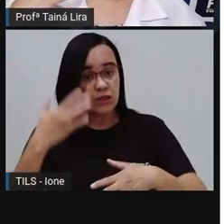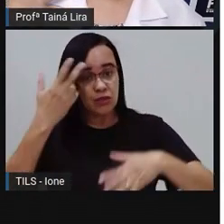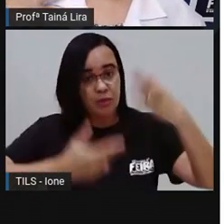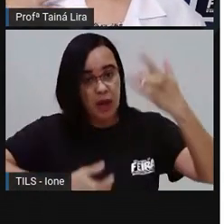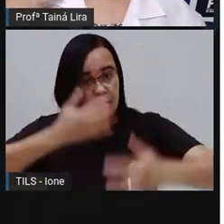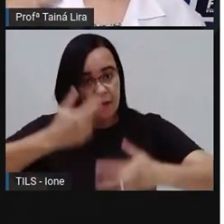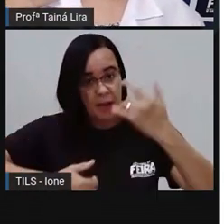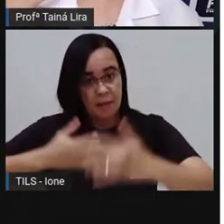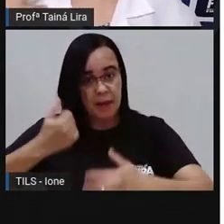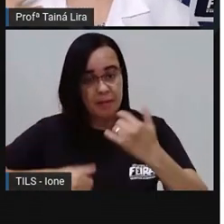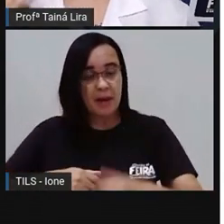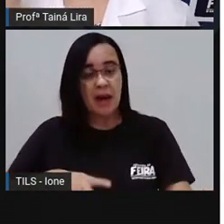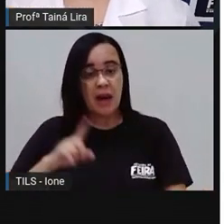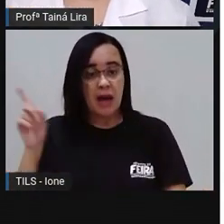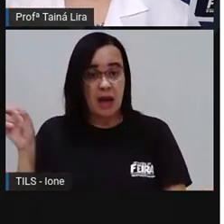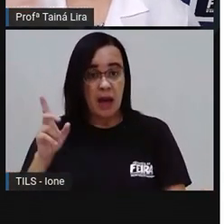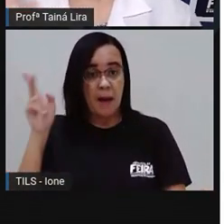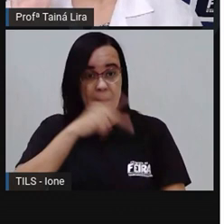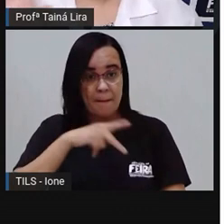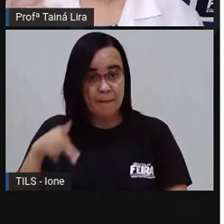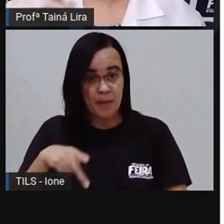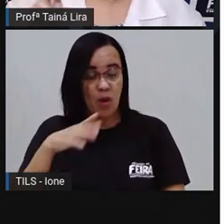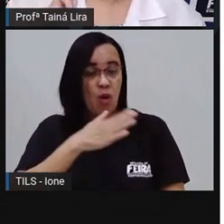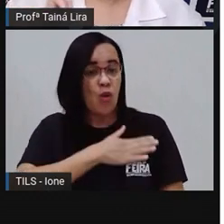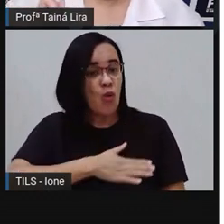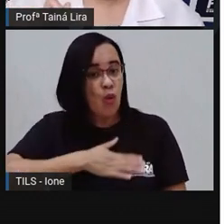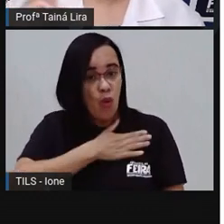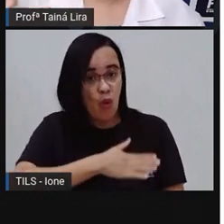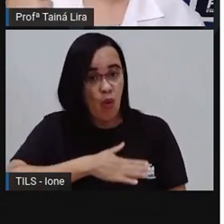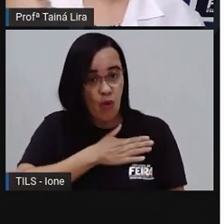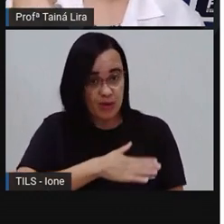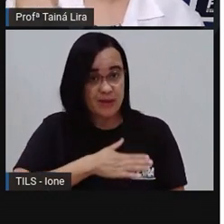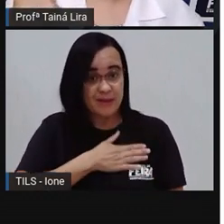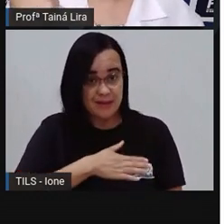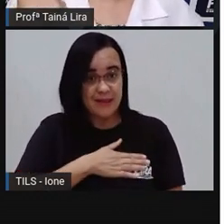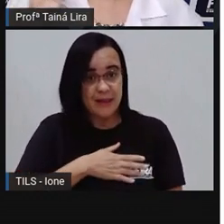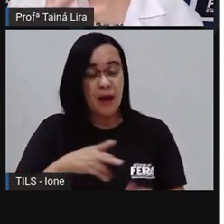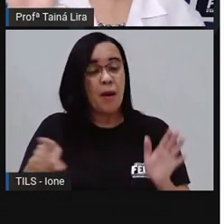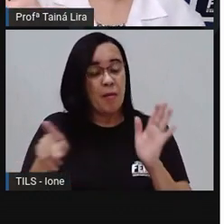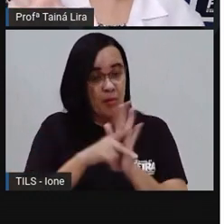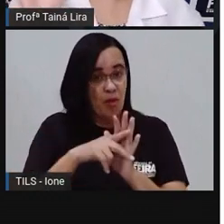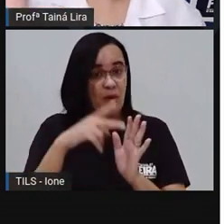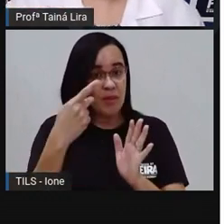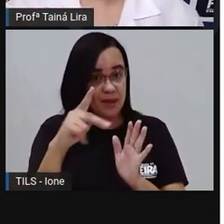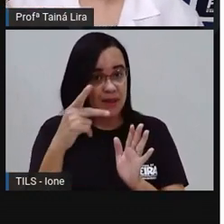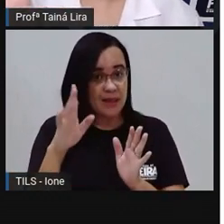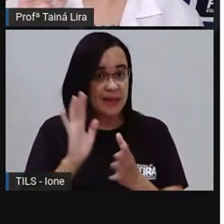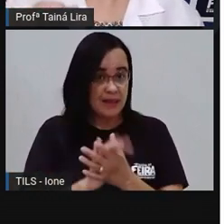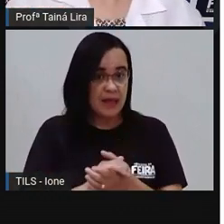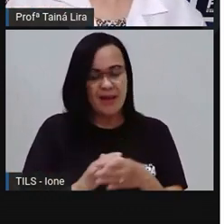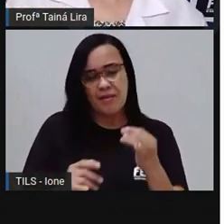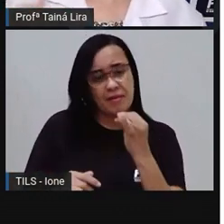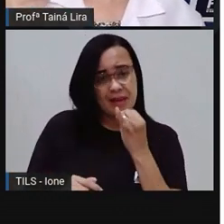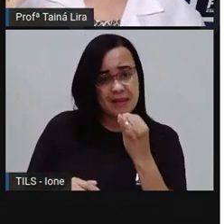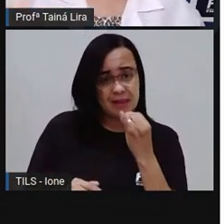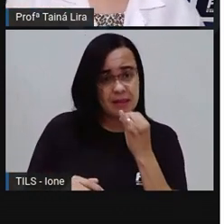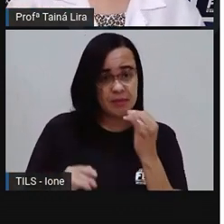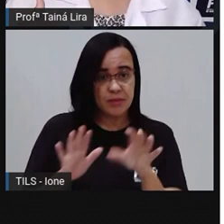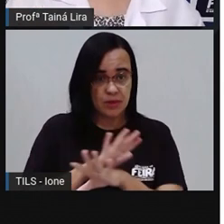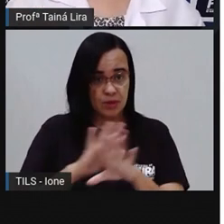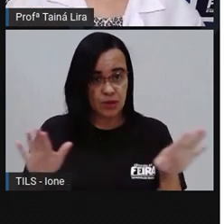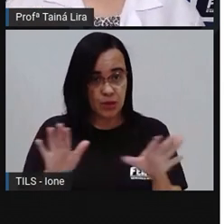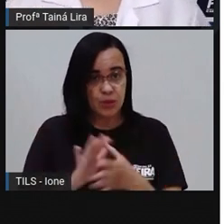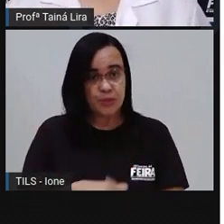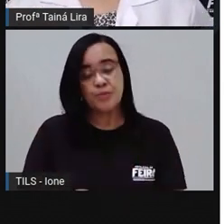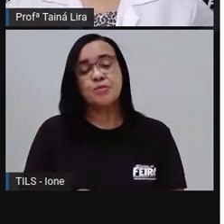vitamina Que eu Eu, proteína Gosto de tomar Não é receita de família Não é receita da minha família Mas é um exemplo Então o que que